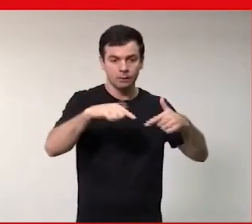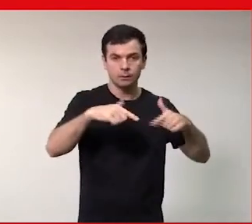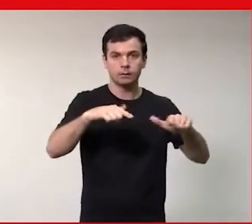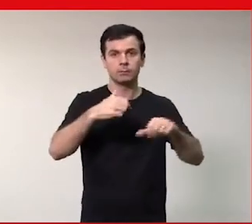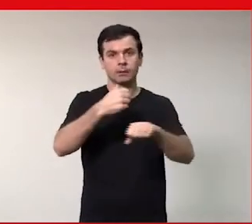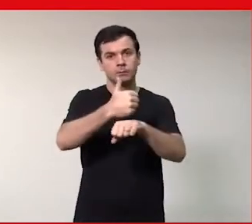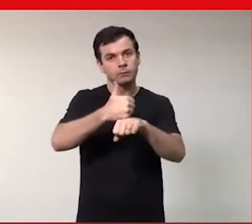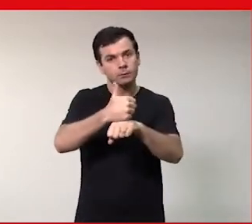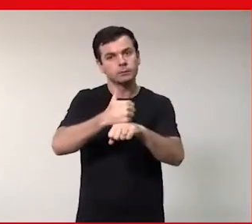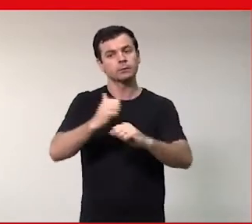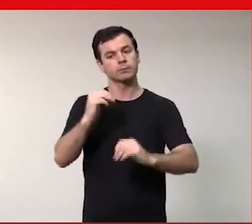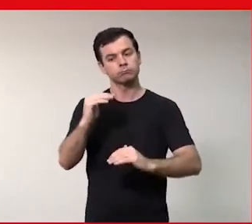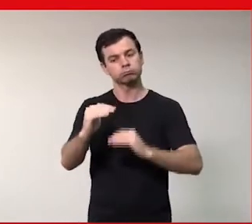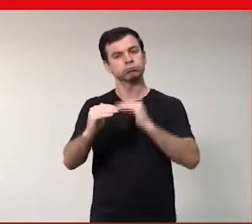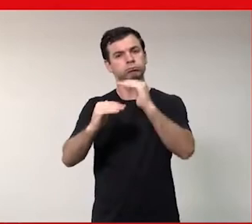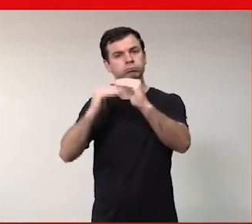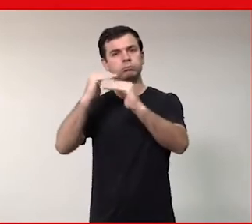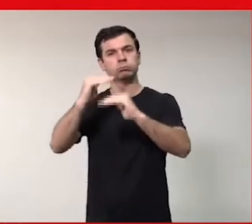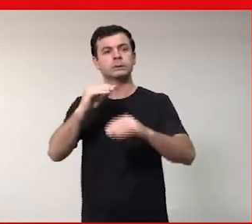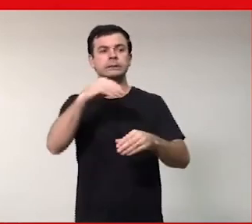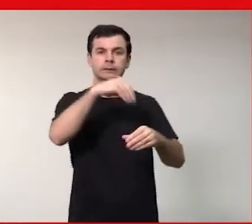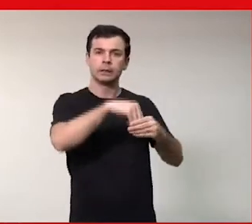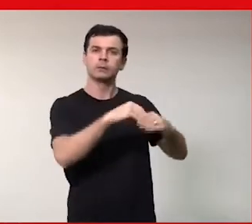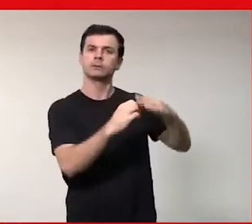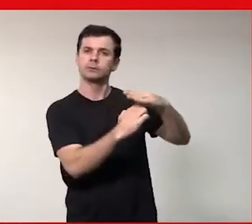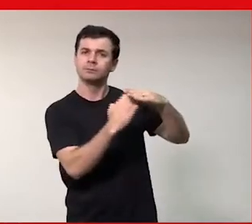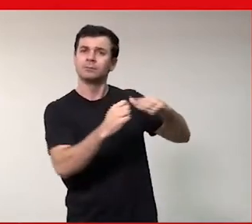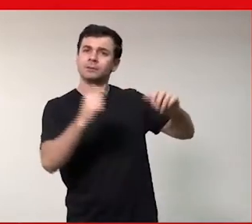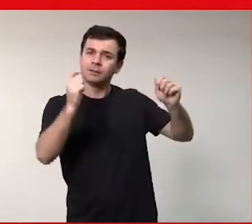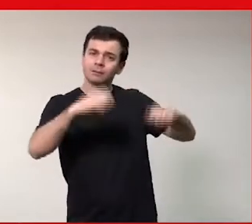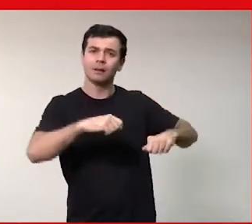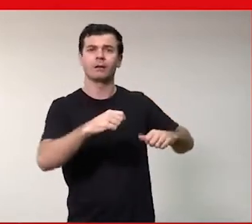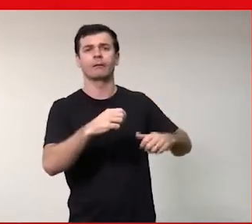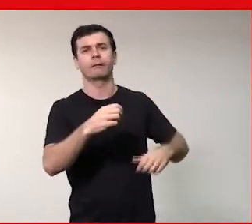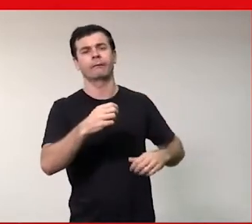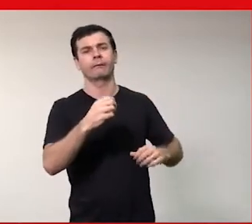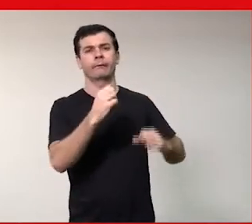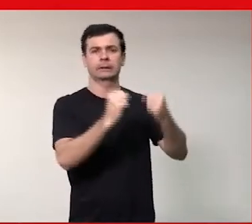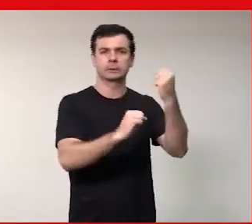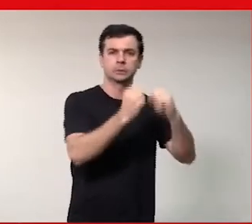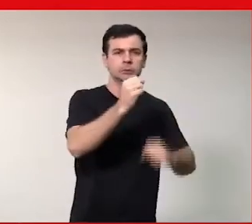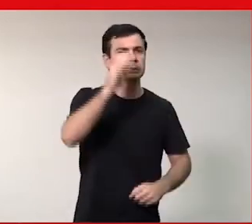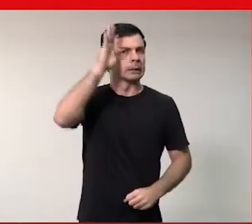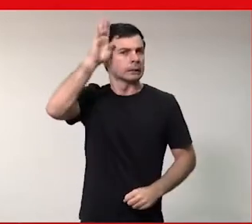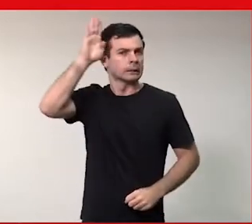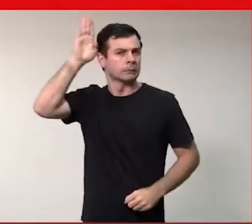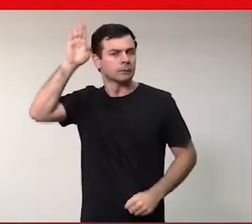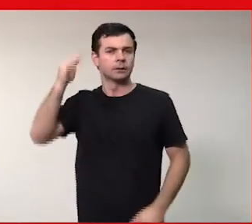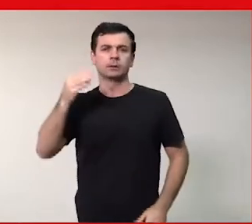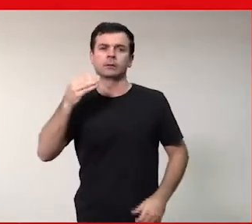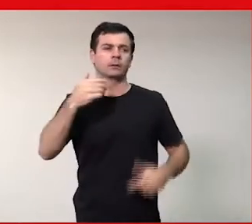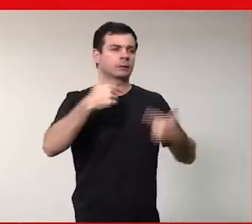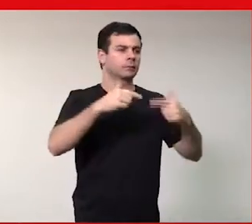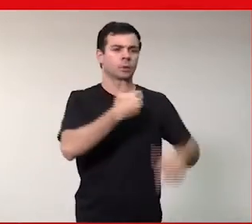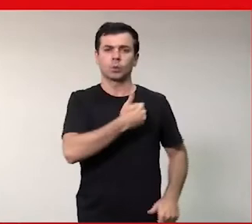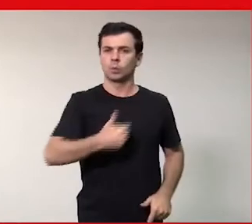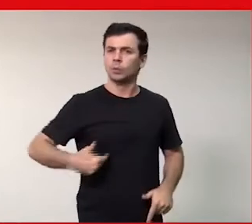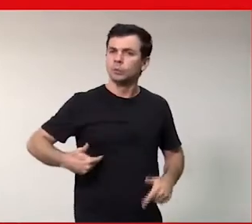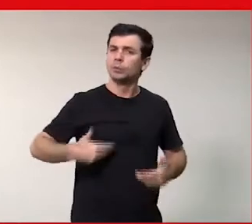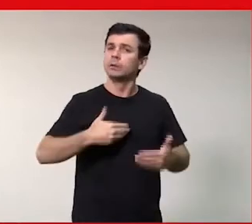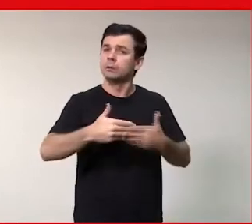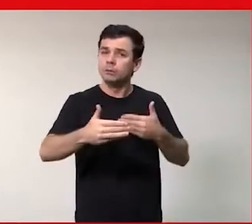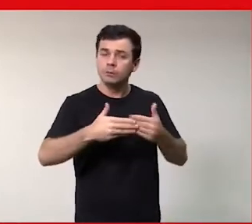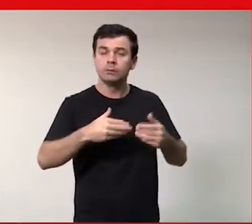existe lugar, espaço para elas na indústria, na academia e no governo também, tenho certeza. mas a gente precisa